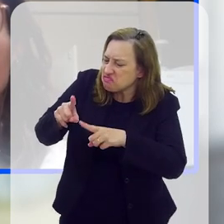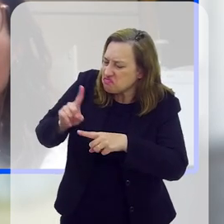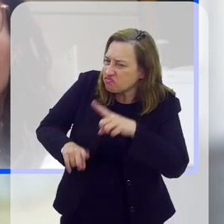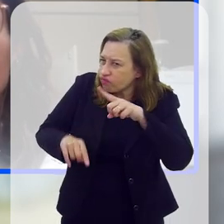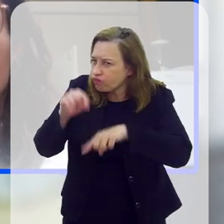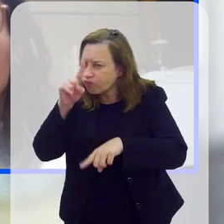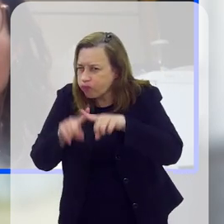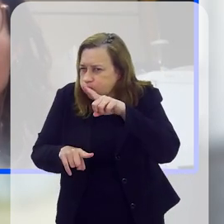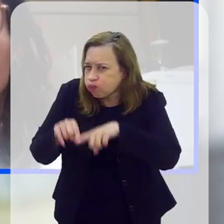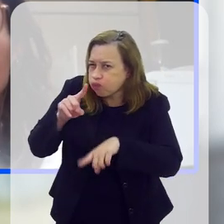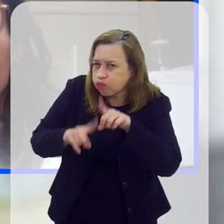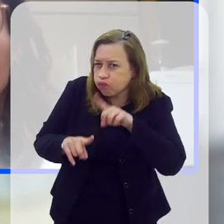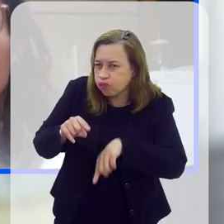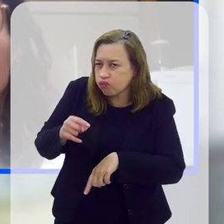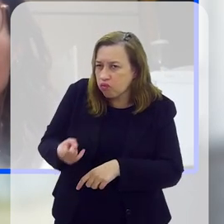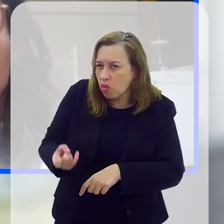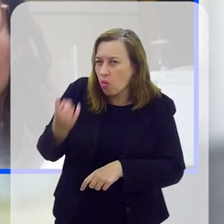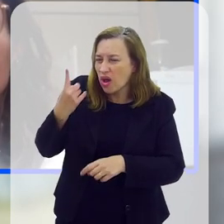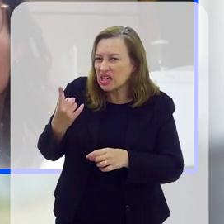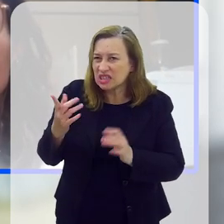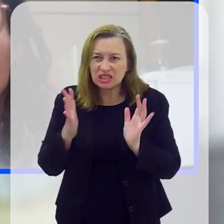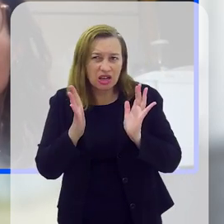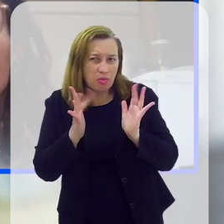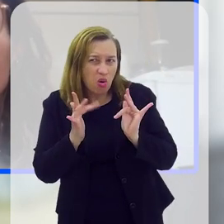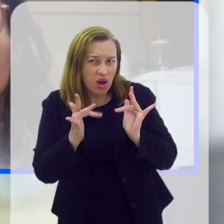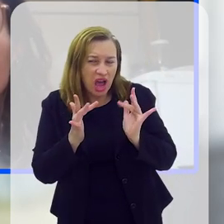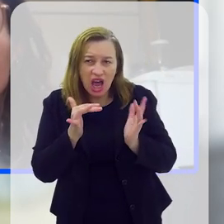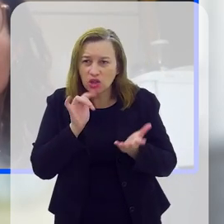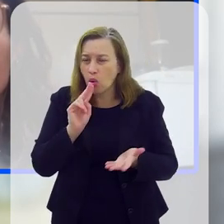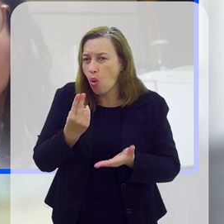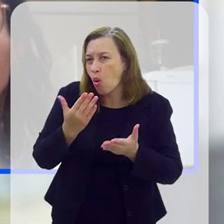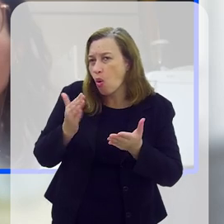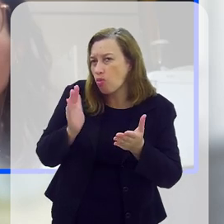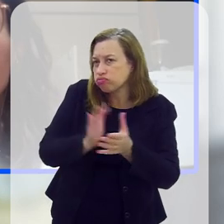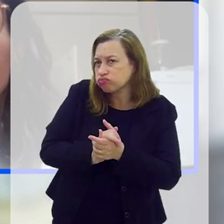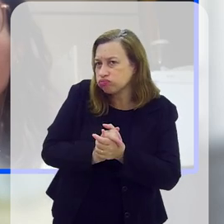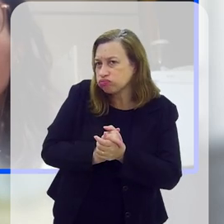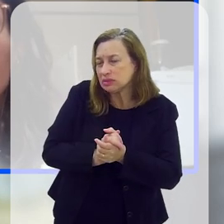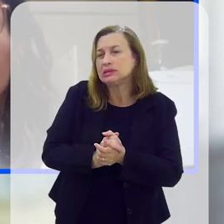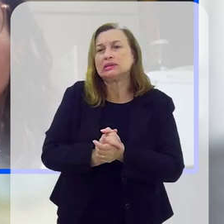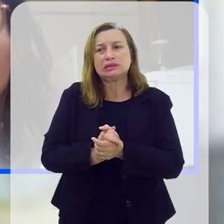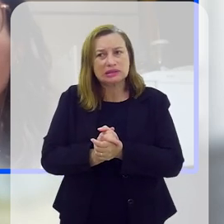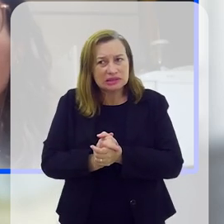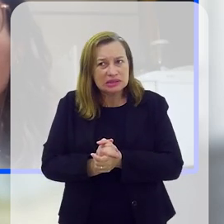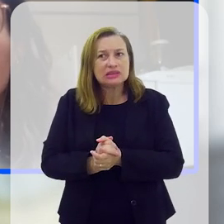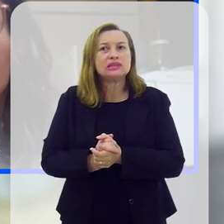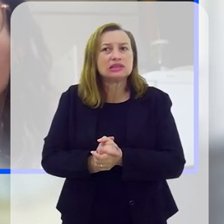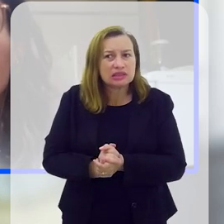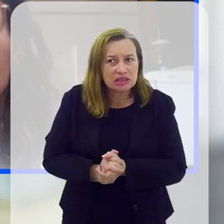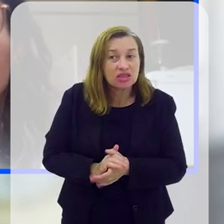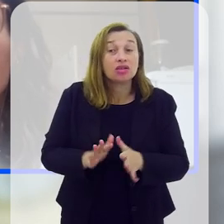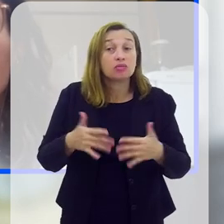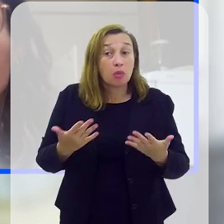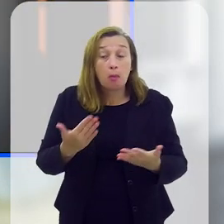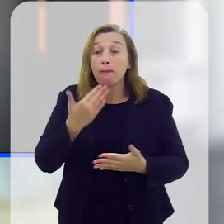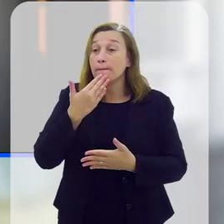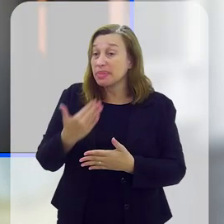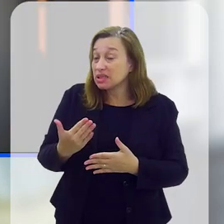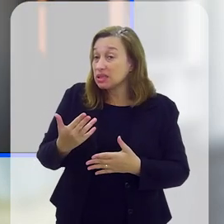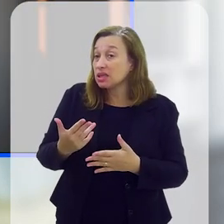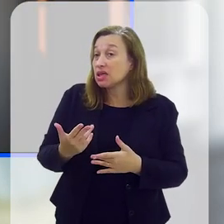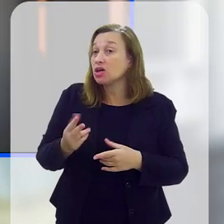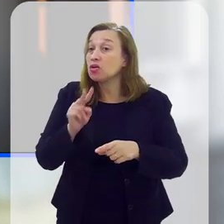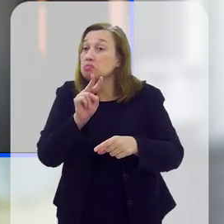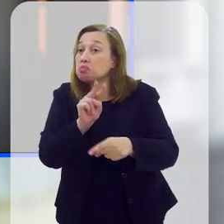aí se vingar, né? Do seu ex-companheiro, enfim, de alguém que teve ali um relacionamento afetivo e aí,